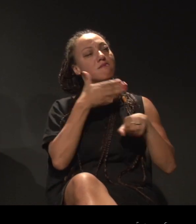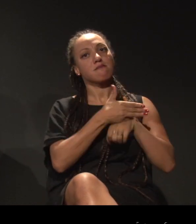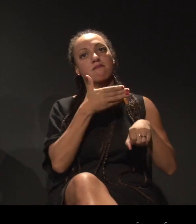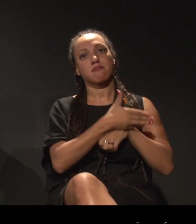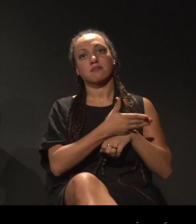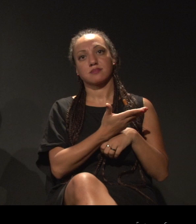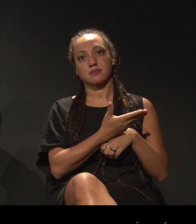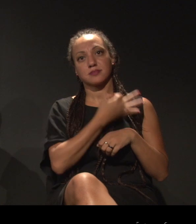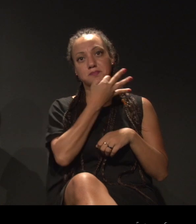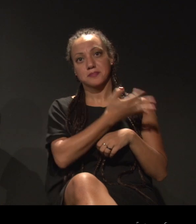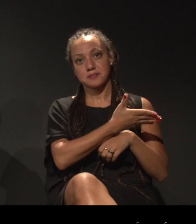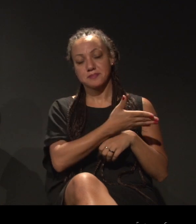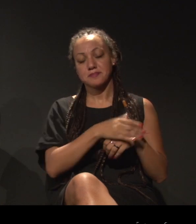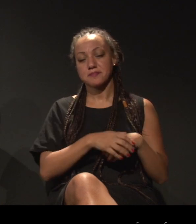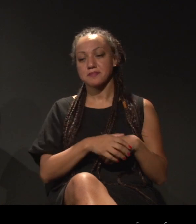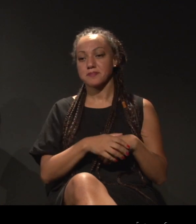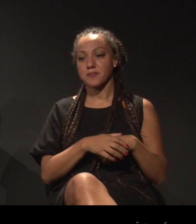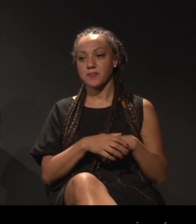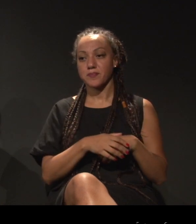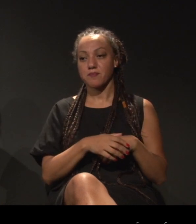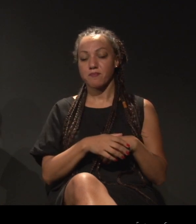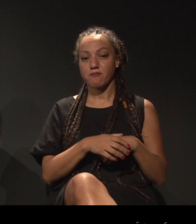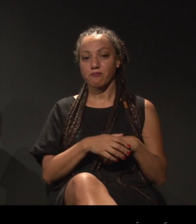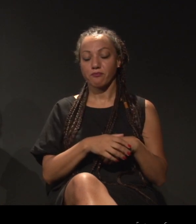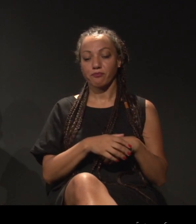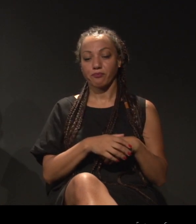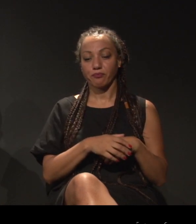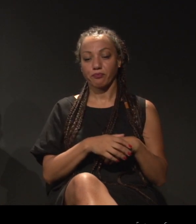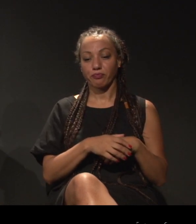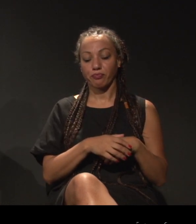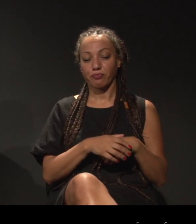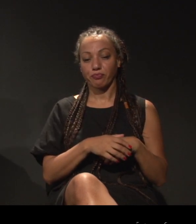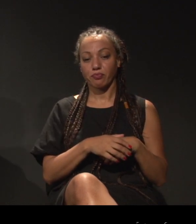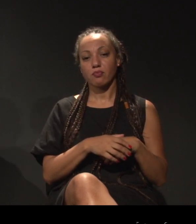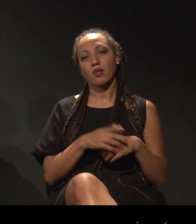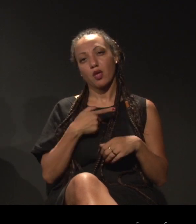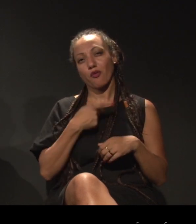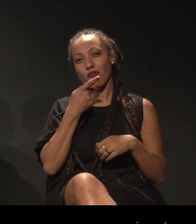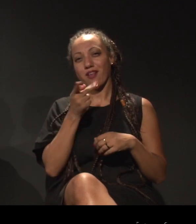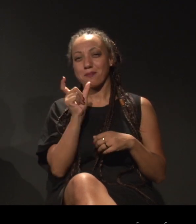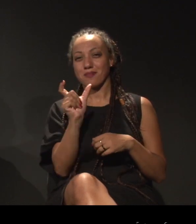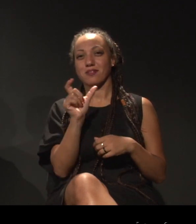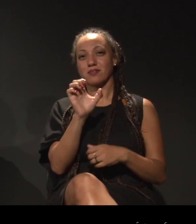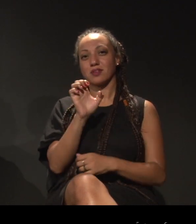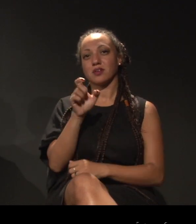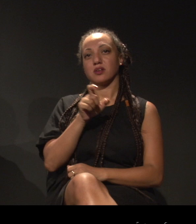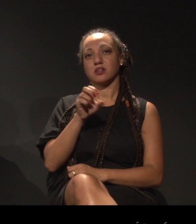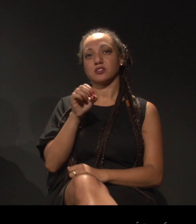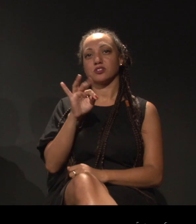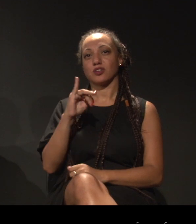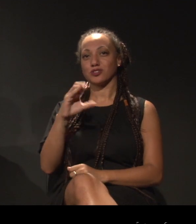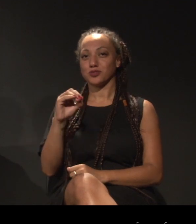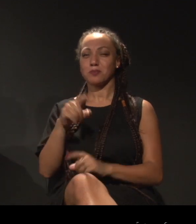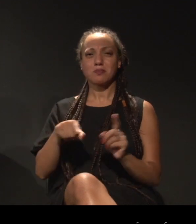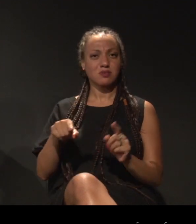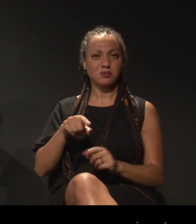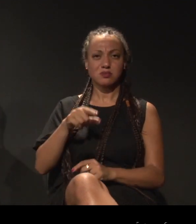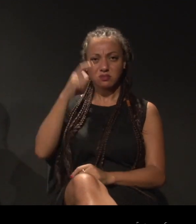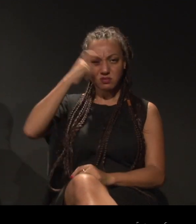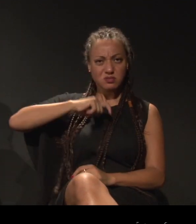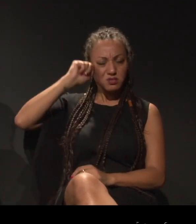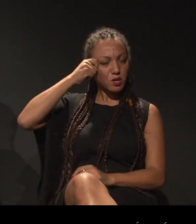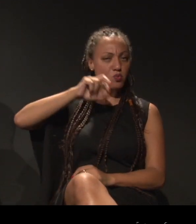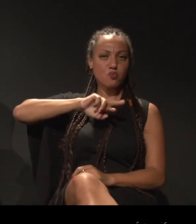somos, apesar de eu ter citado muito o termo exótico, o negro não é exótico.